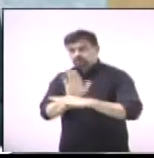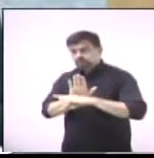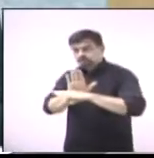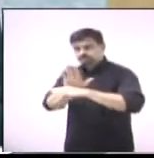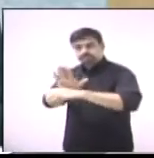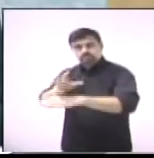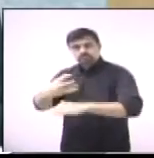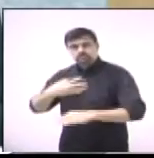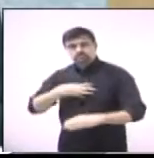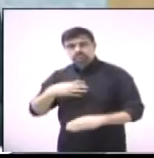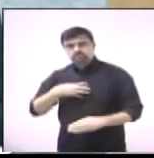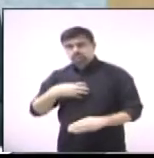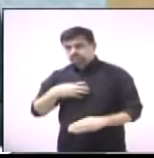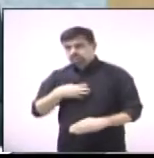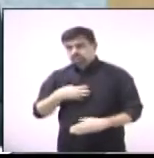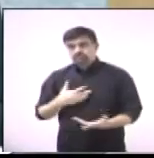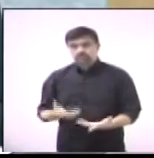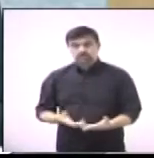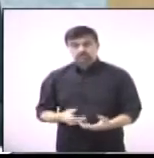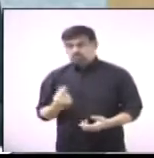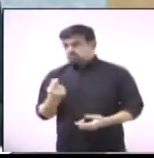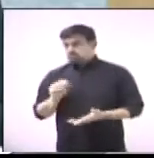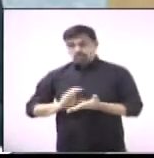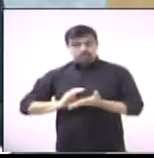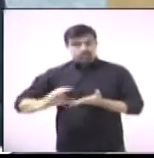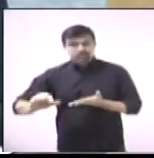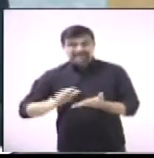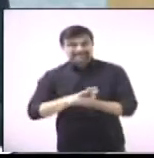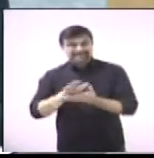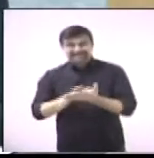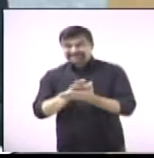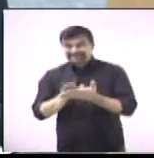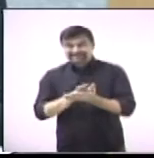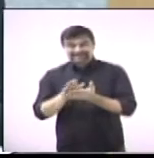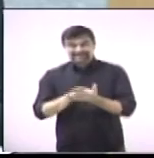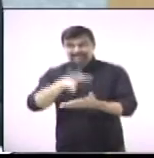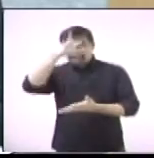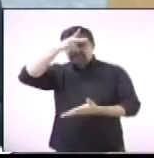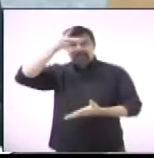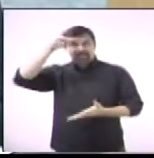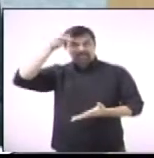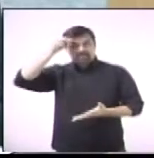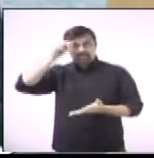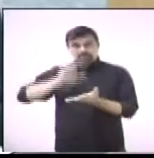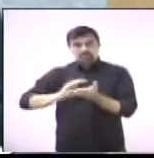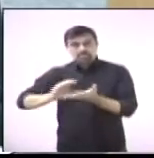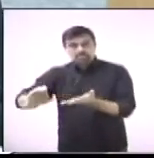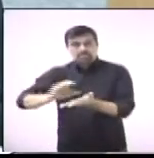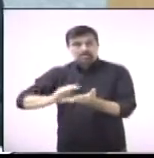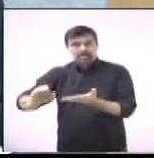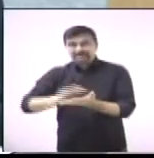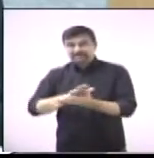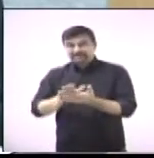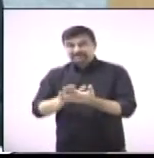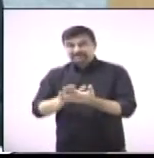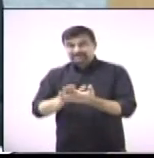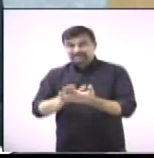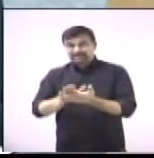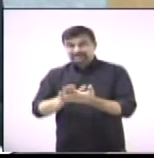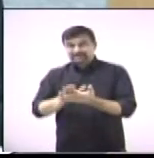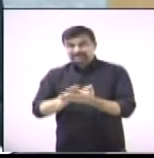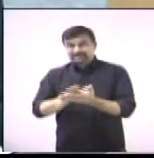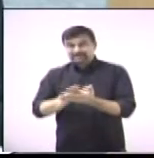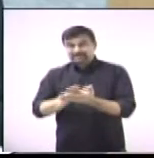de uma forma, sem estar com a ajuda do poder executivo, sem estar com apoio, hoje,